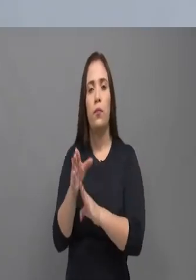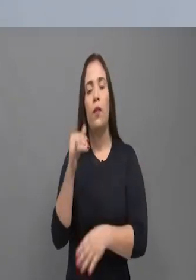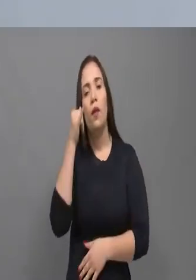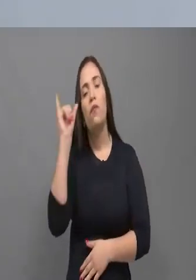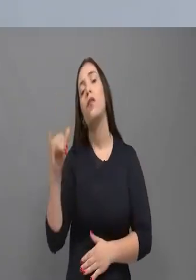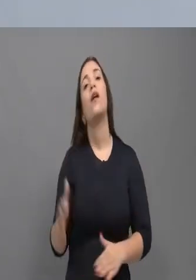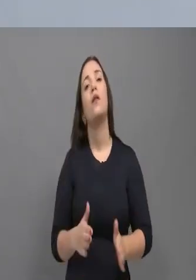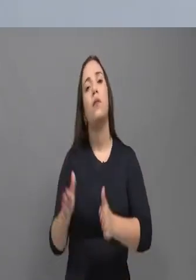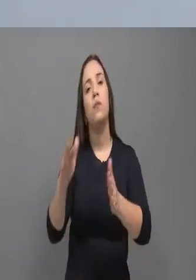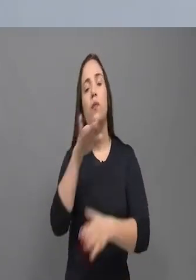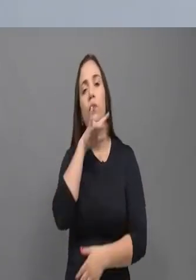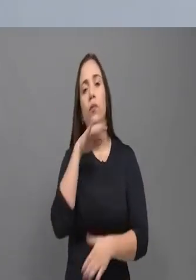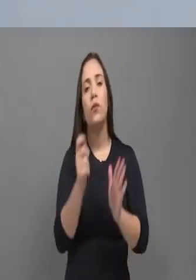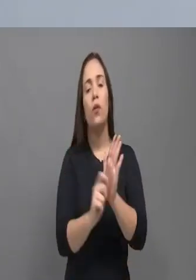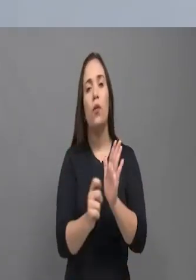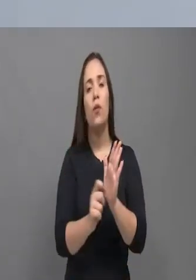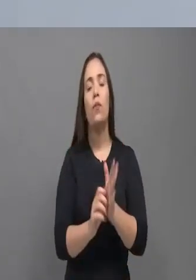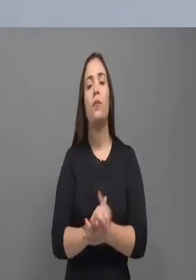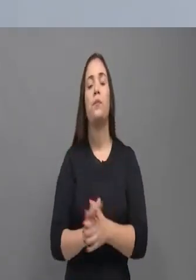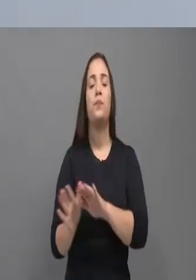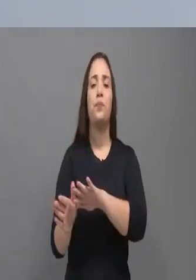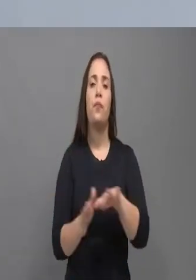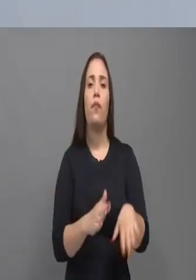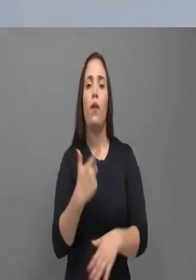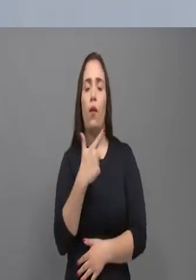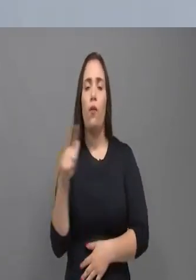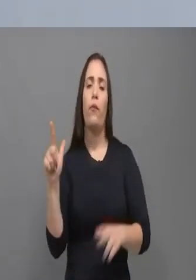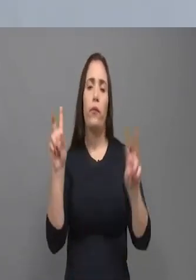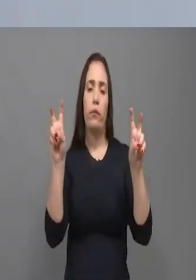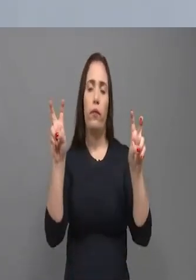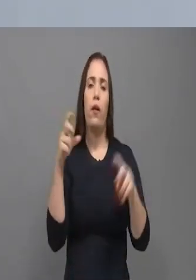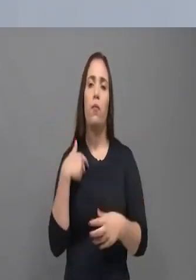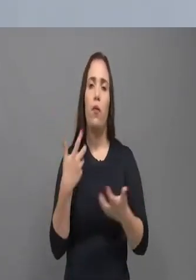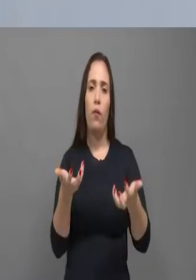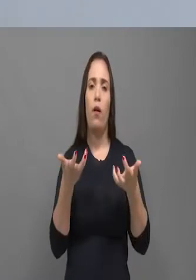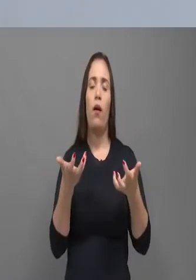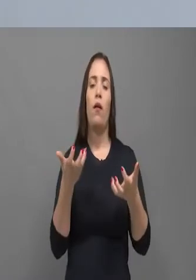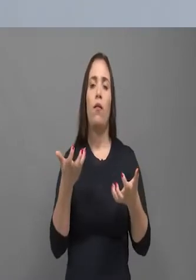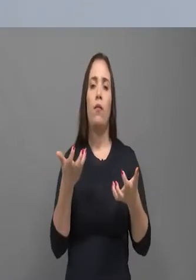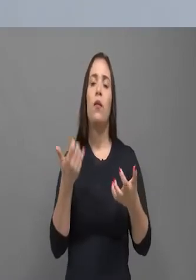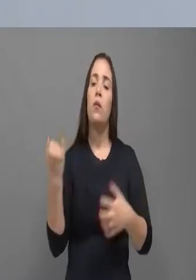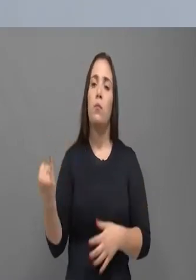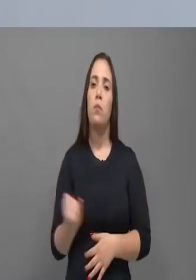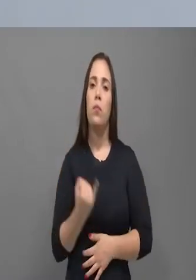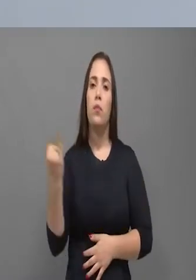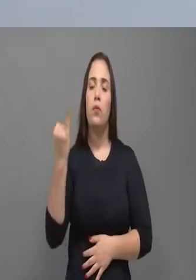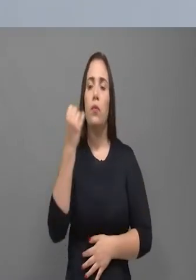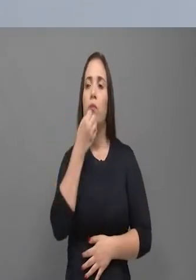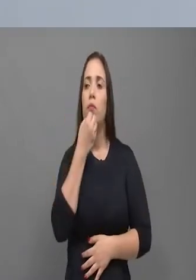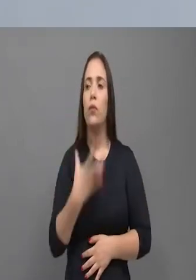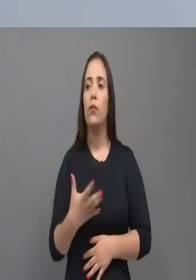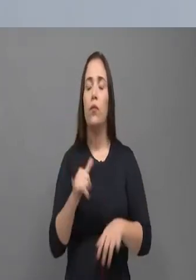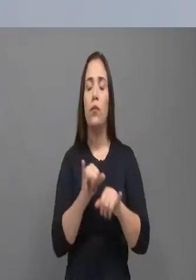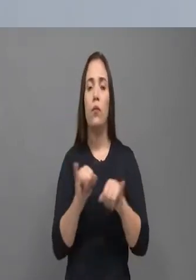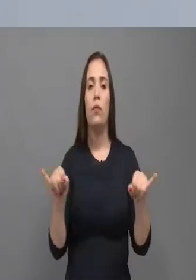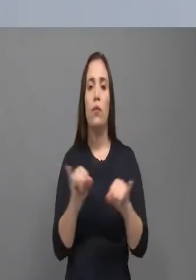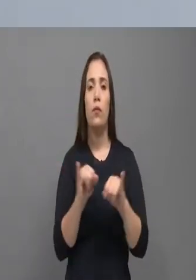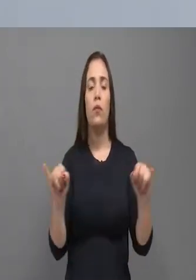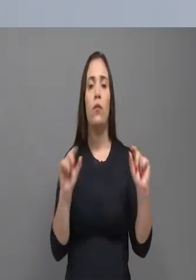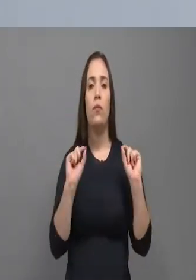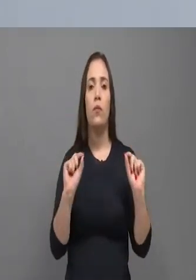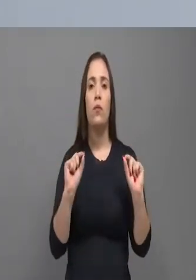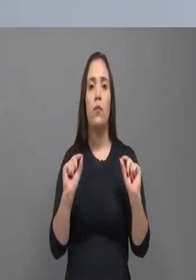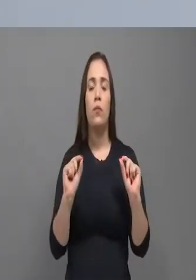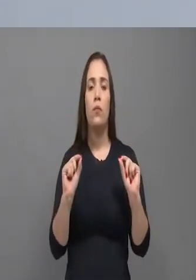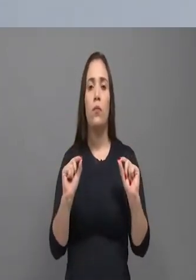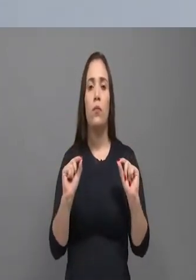o senhor tem uma visão diferente em relação a uma cultura de paz que